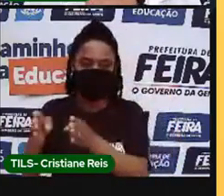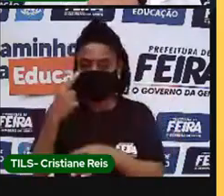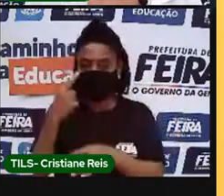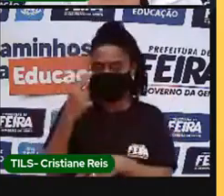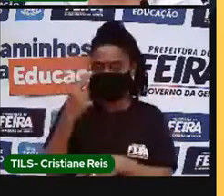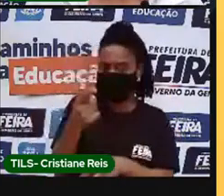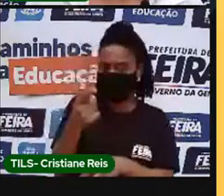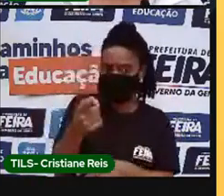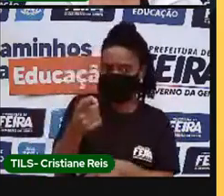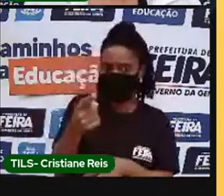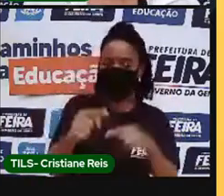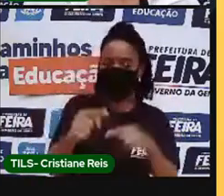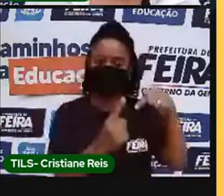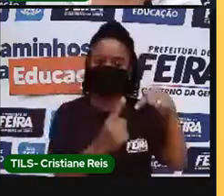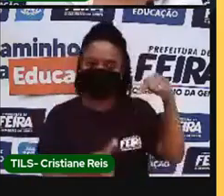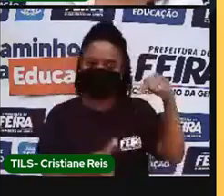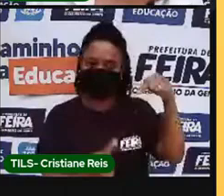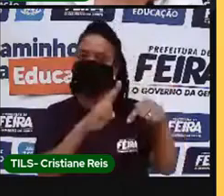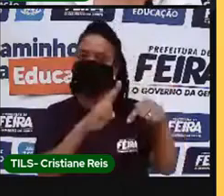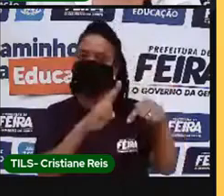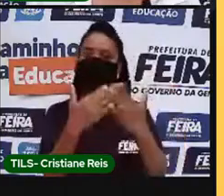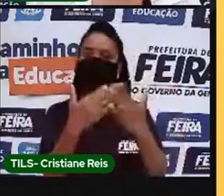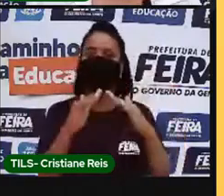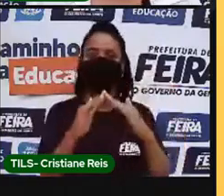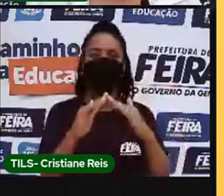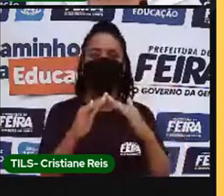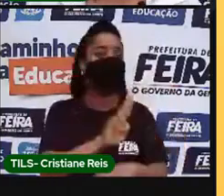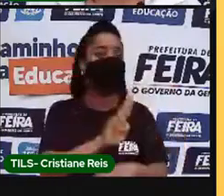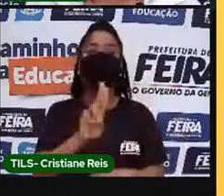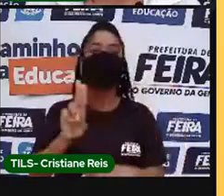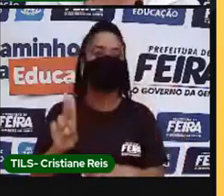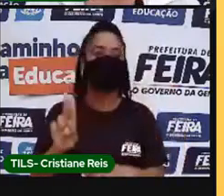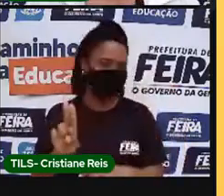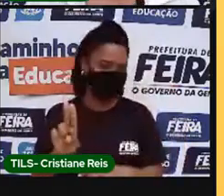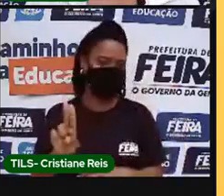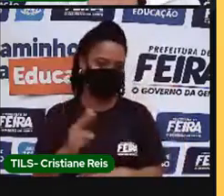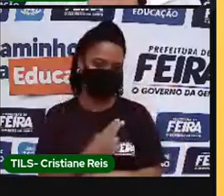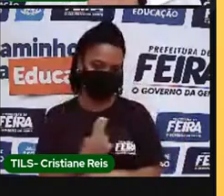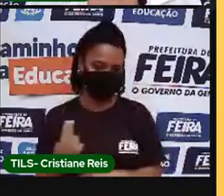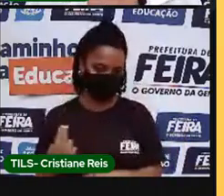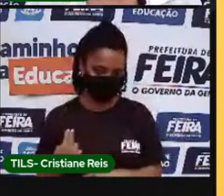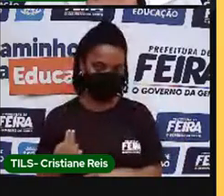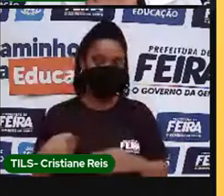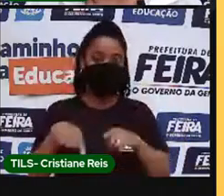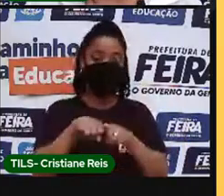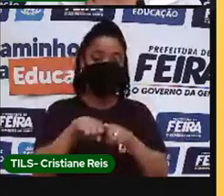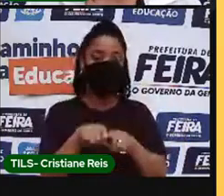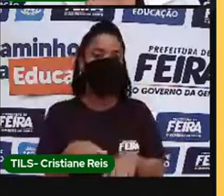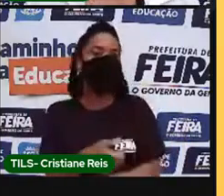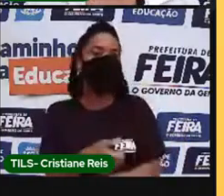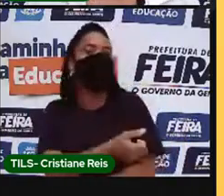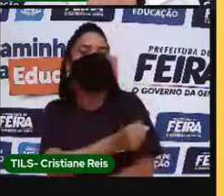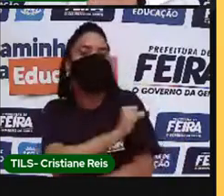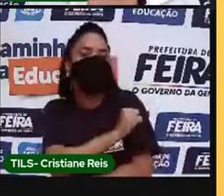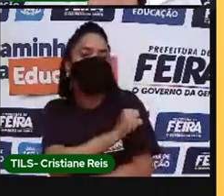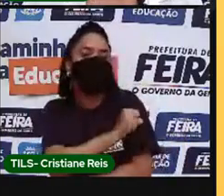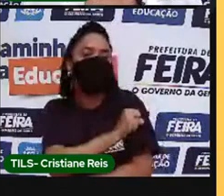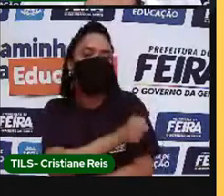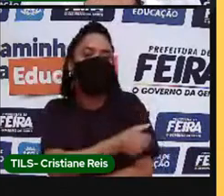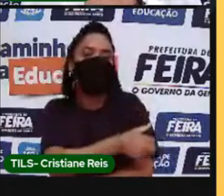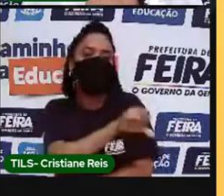Coloque o nome da escola, seu nome completo, a série que você estuda, a data da aula de hoje,